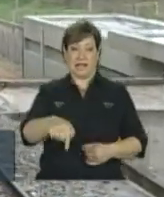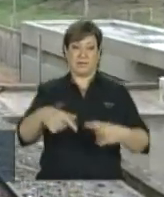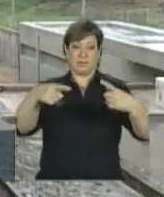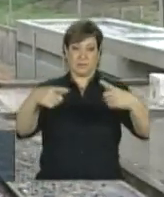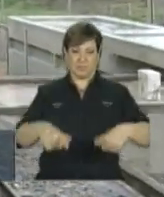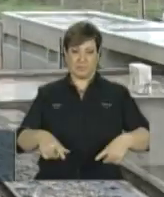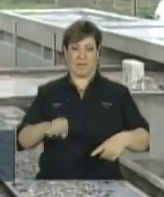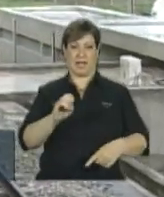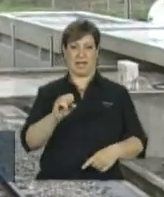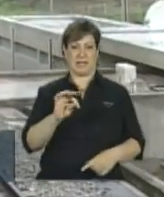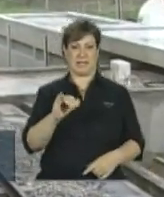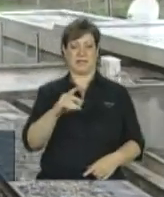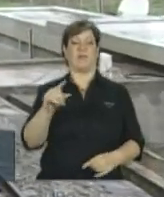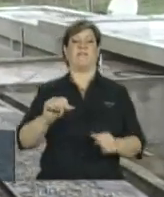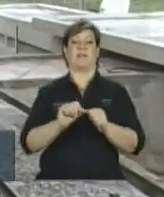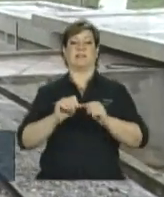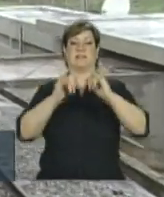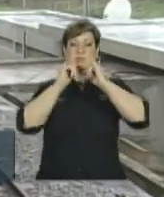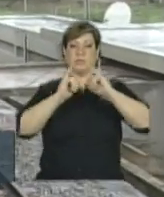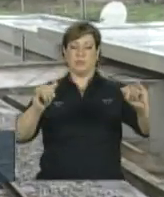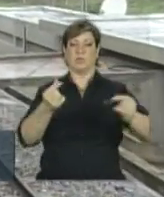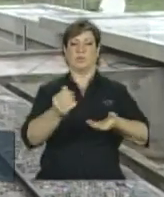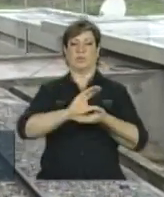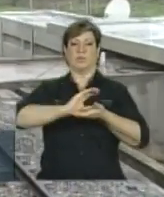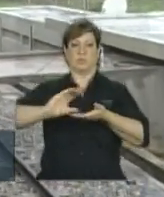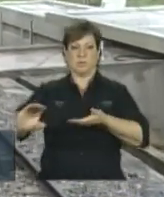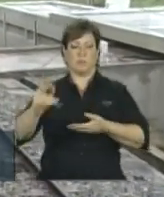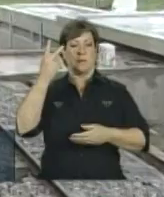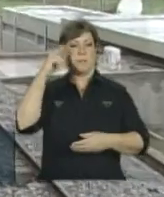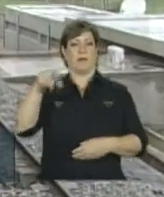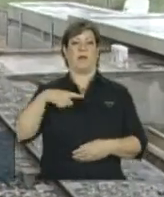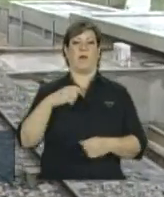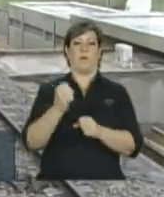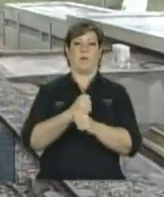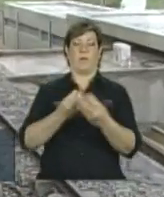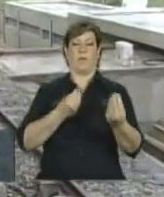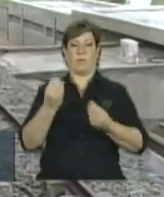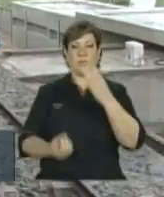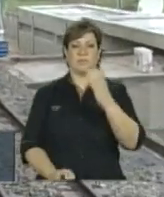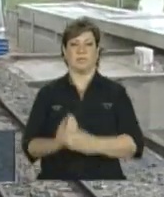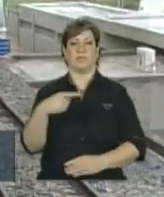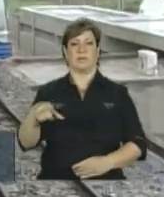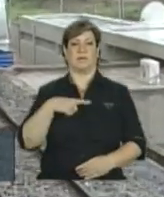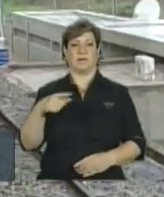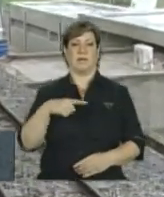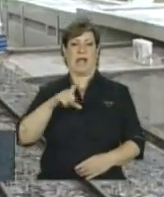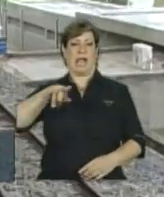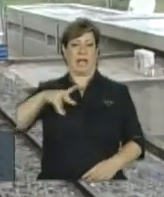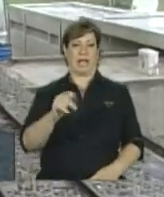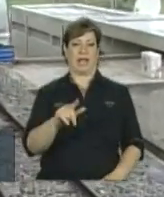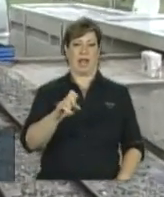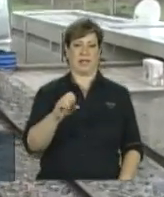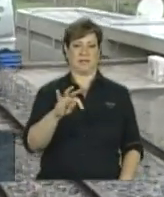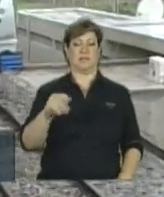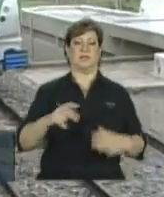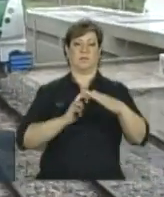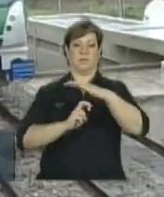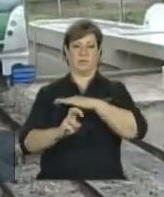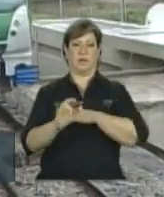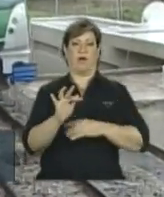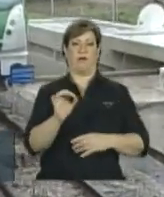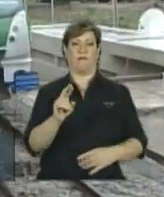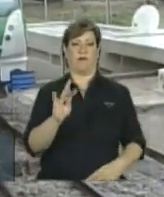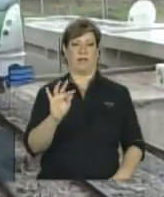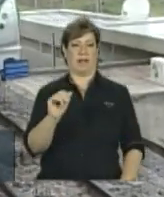o anúncio de recursos de investimentos para a implantação da linha leste do metrô de